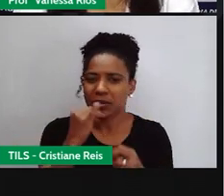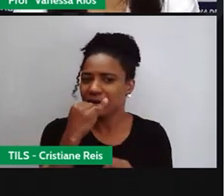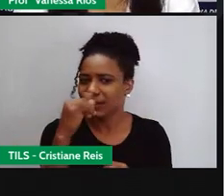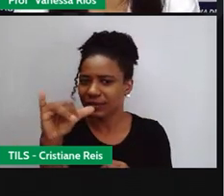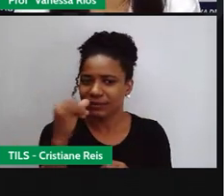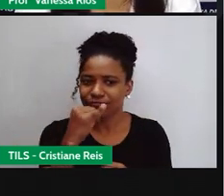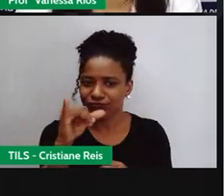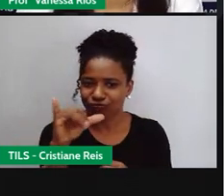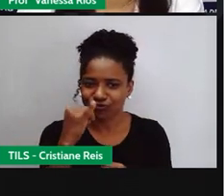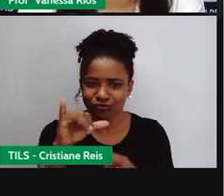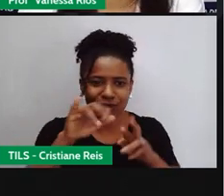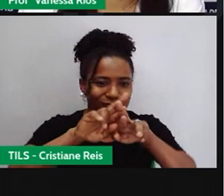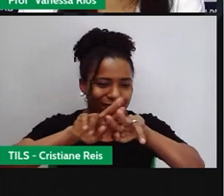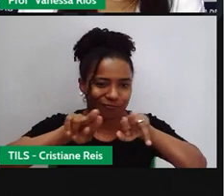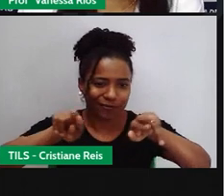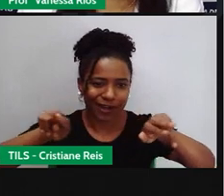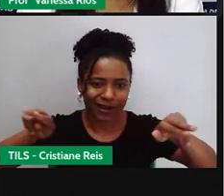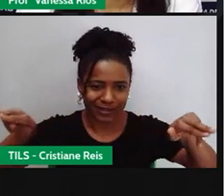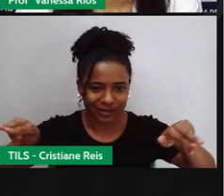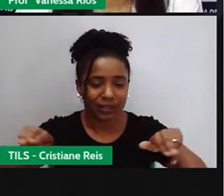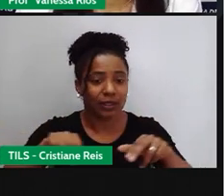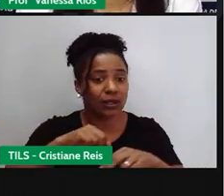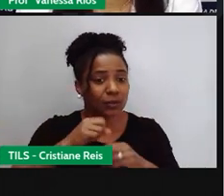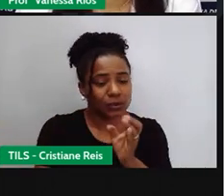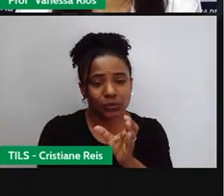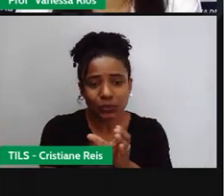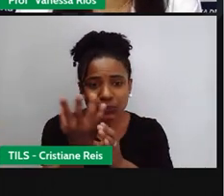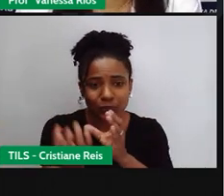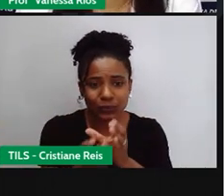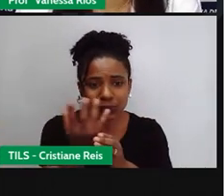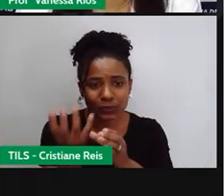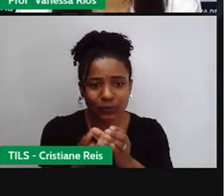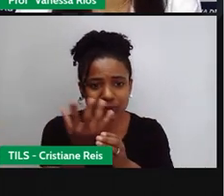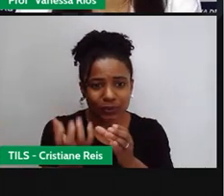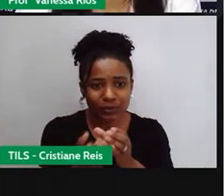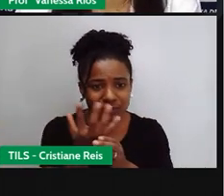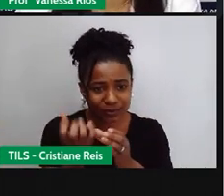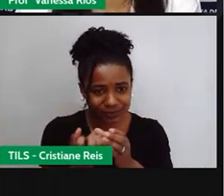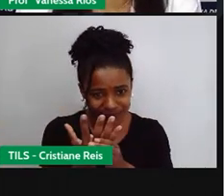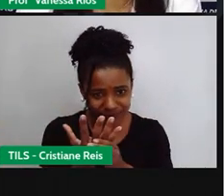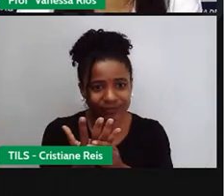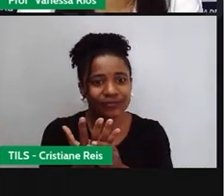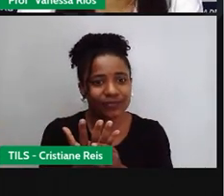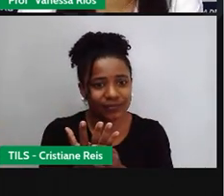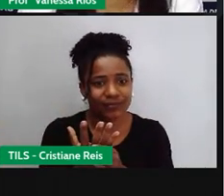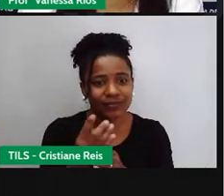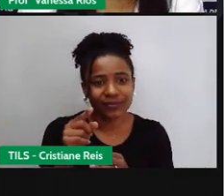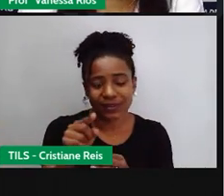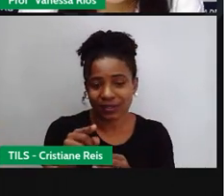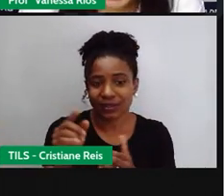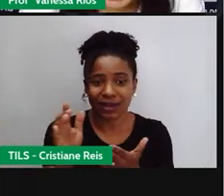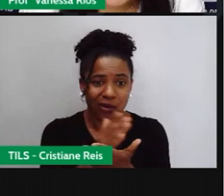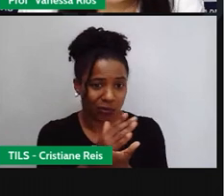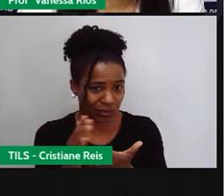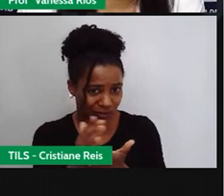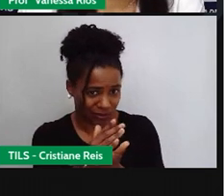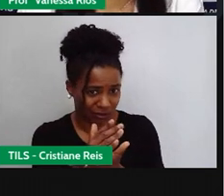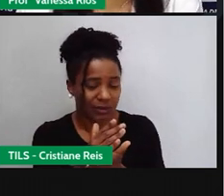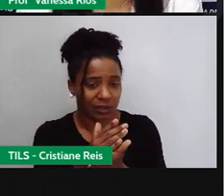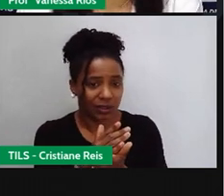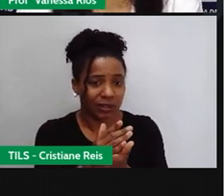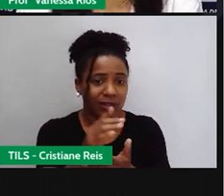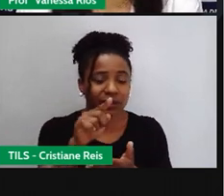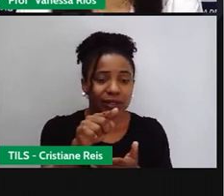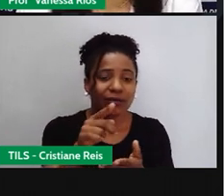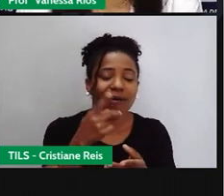vêm de fontes renováveis, é que elas muitas vezes são chamadas de energia limpa. Porque